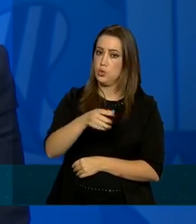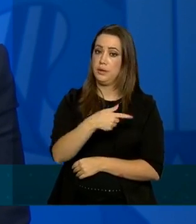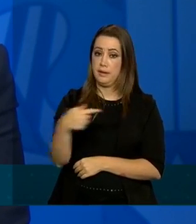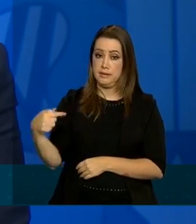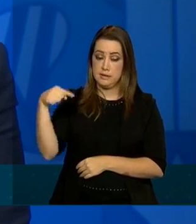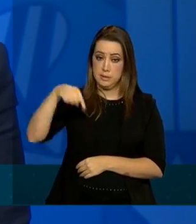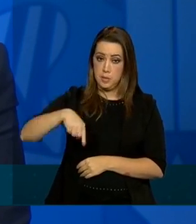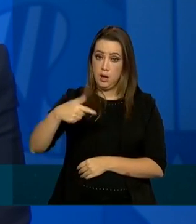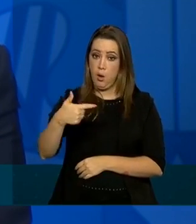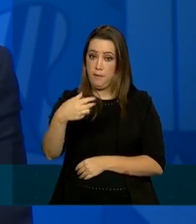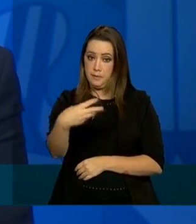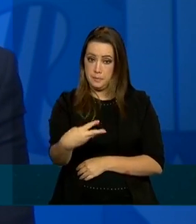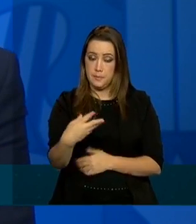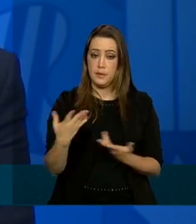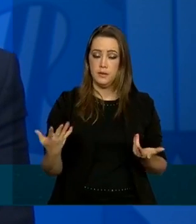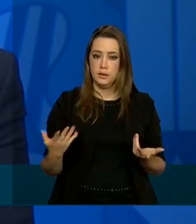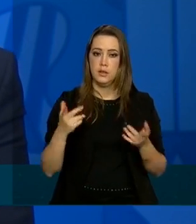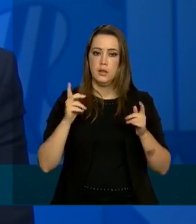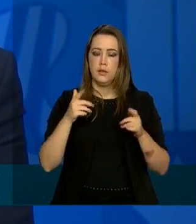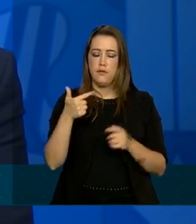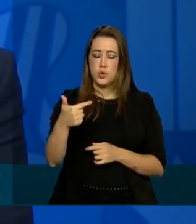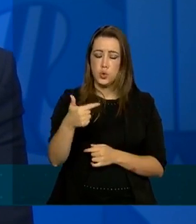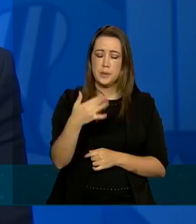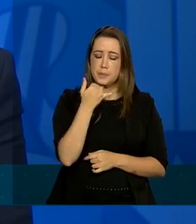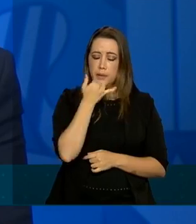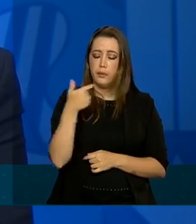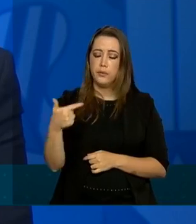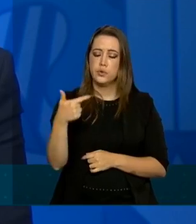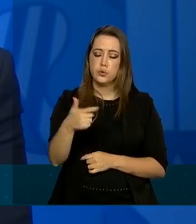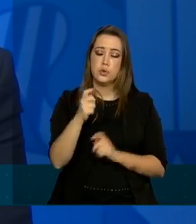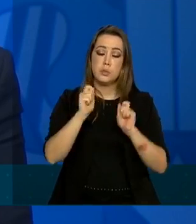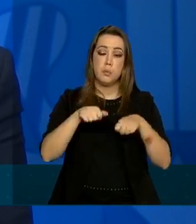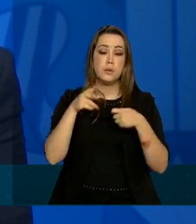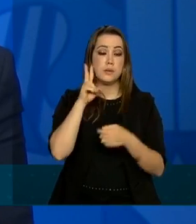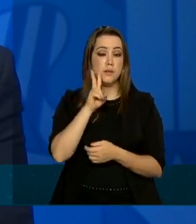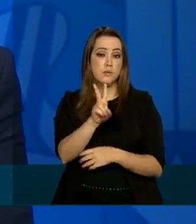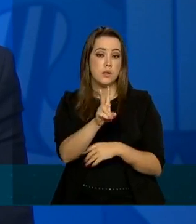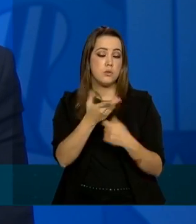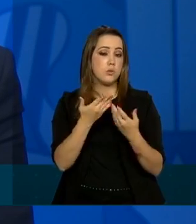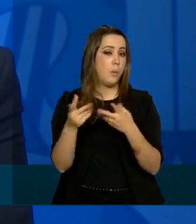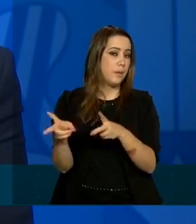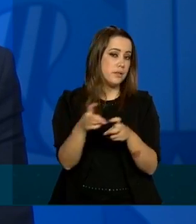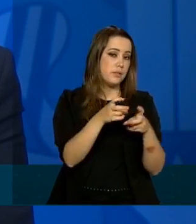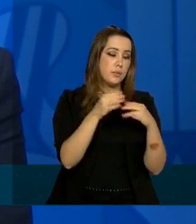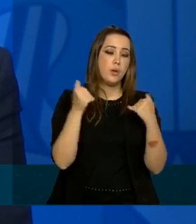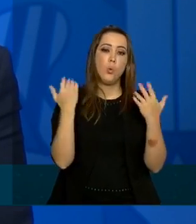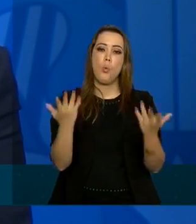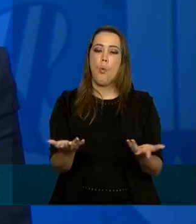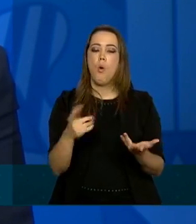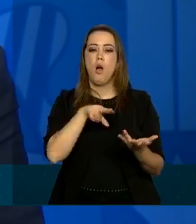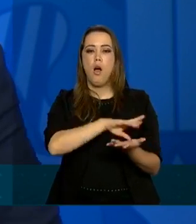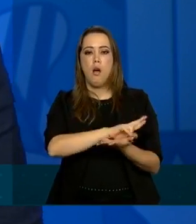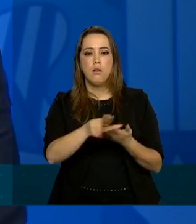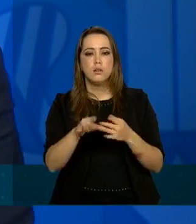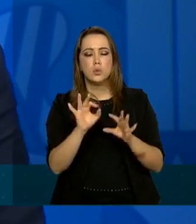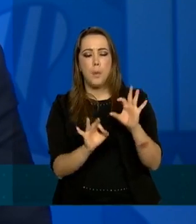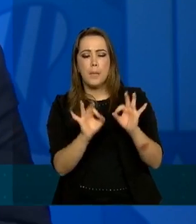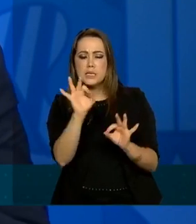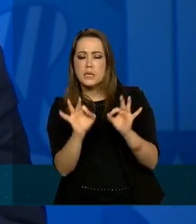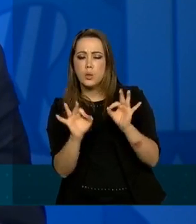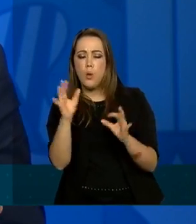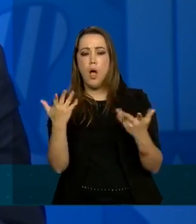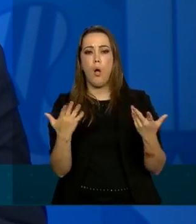semana e aí ele pode ser consumido no sentido de identificar e analisar todas essas tendências